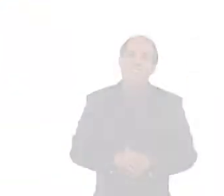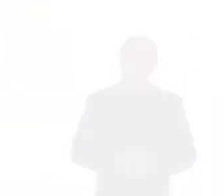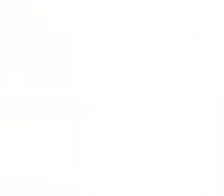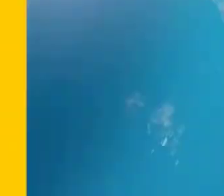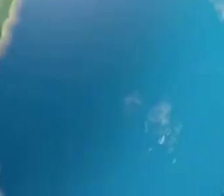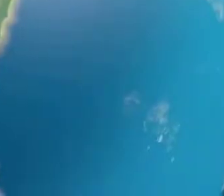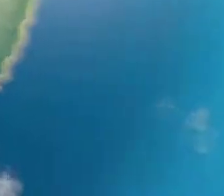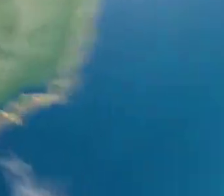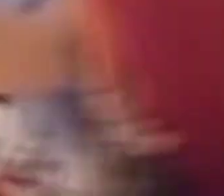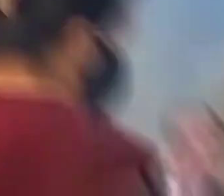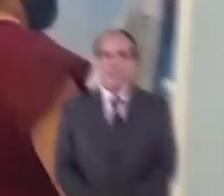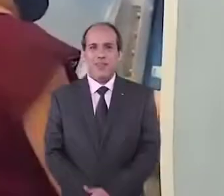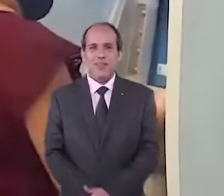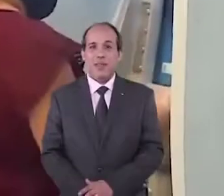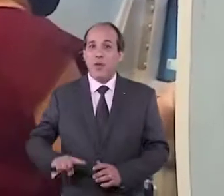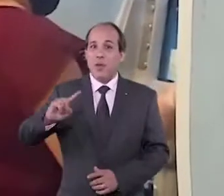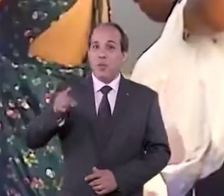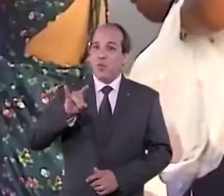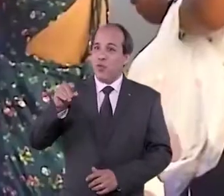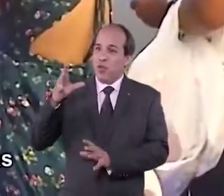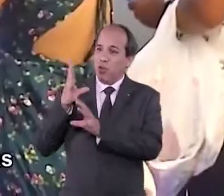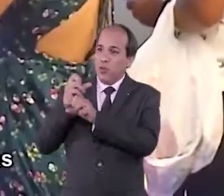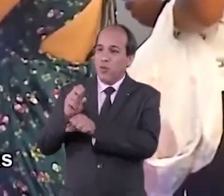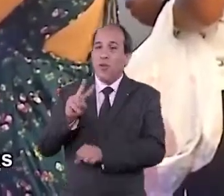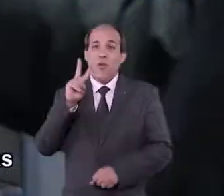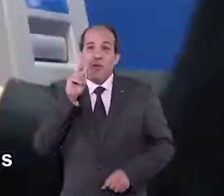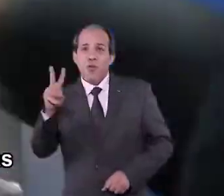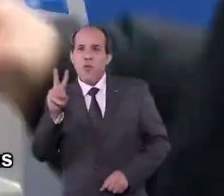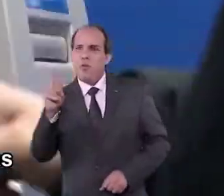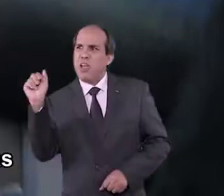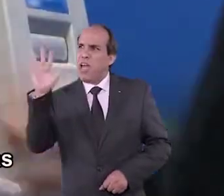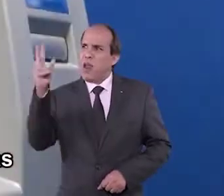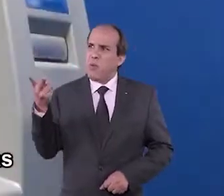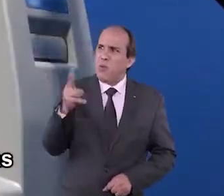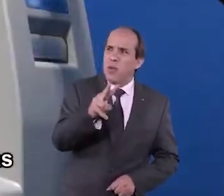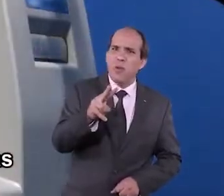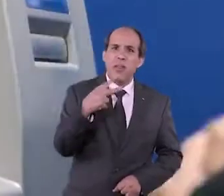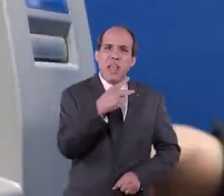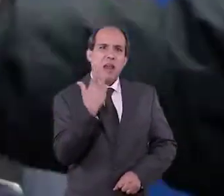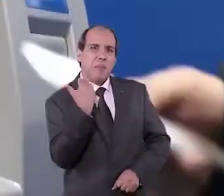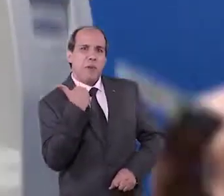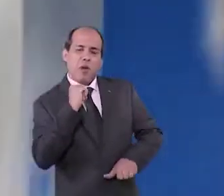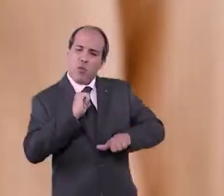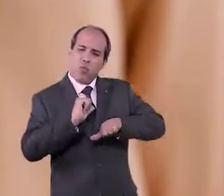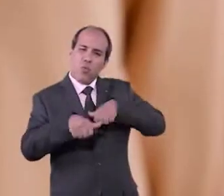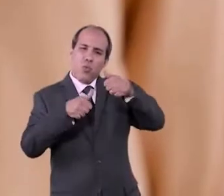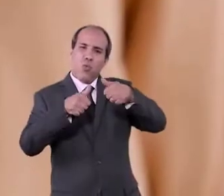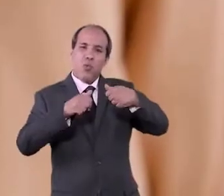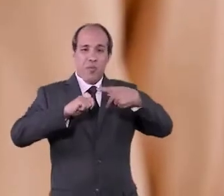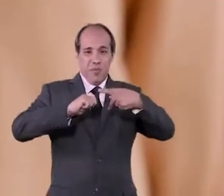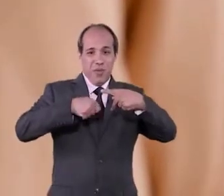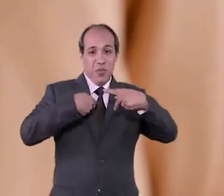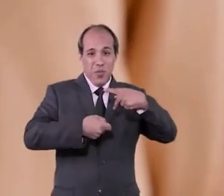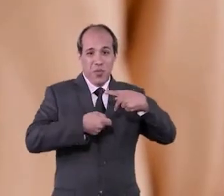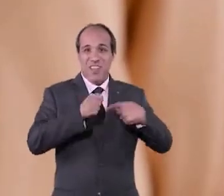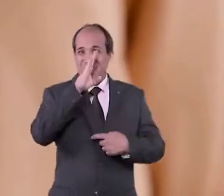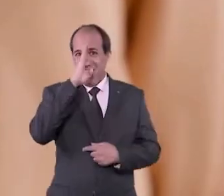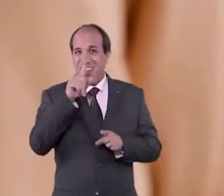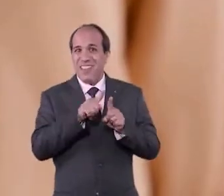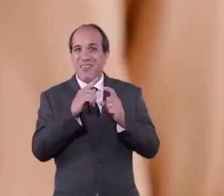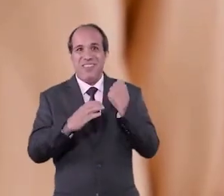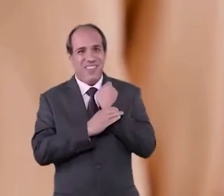empresas. Em mil dias, vimos as caras transferências bancárias serem substituídas pelo PIX,